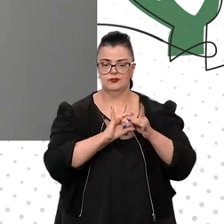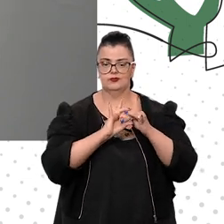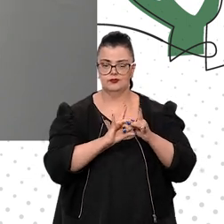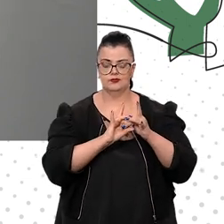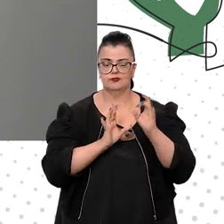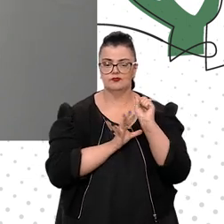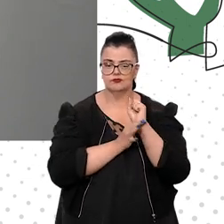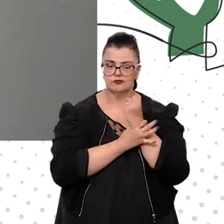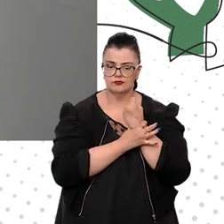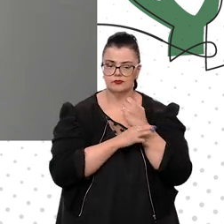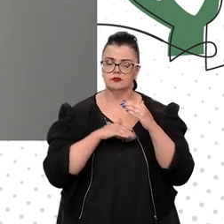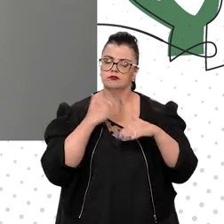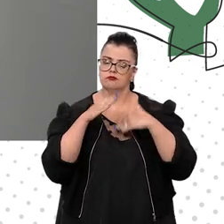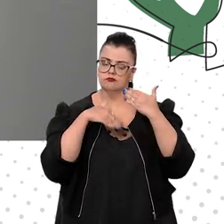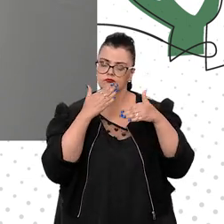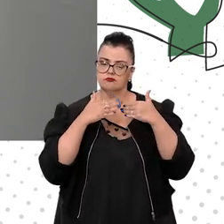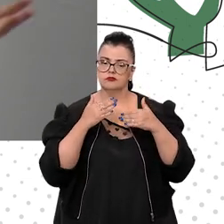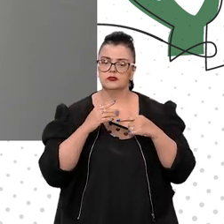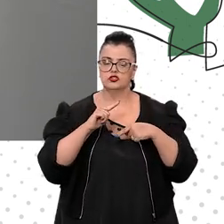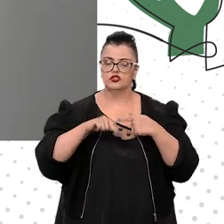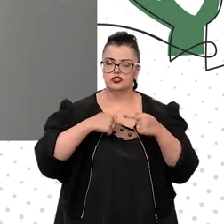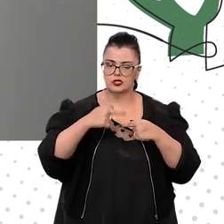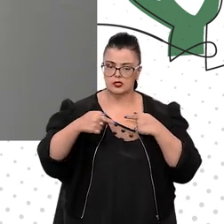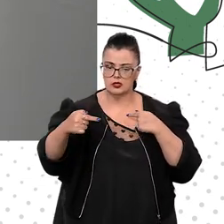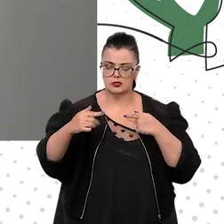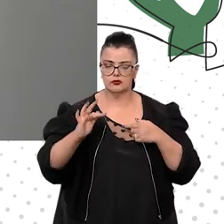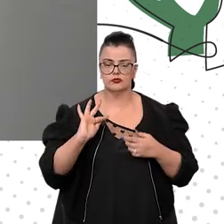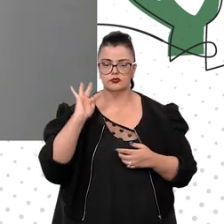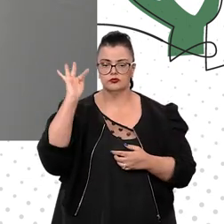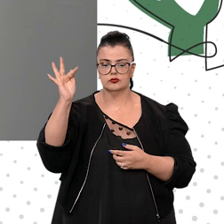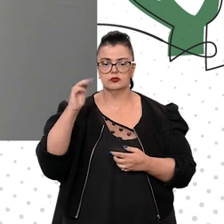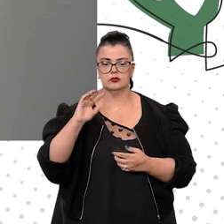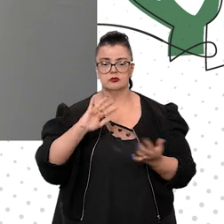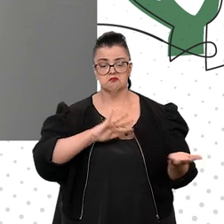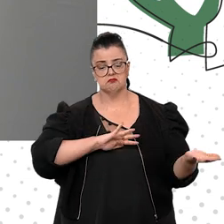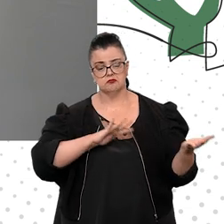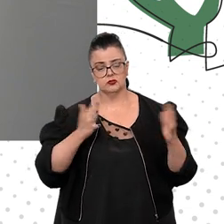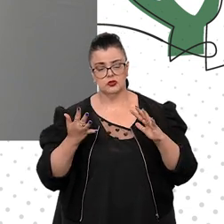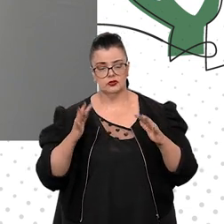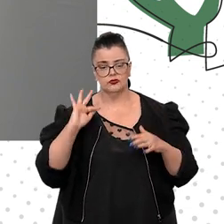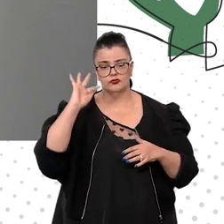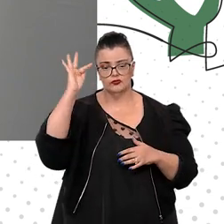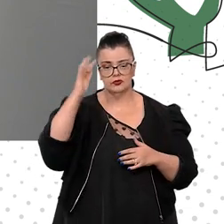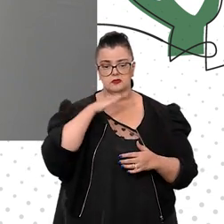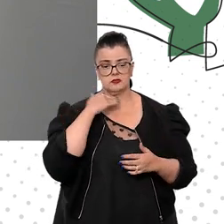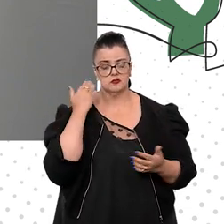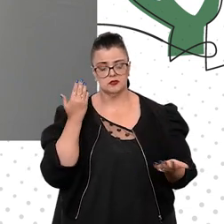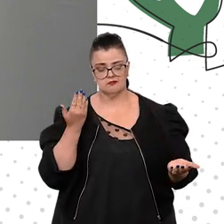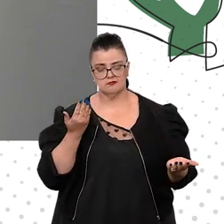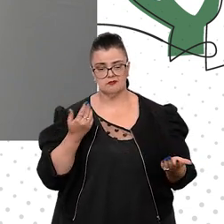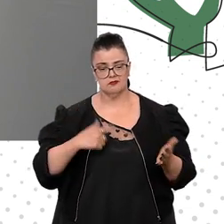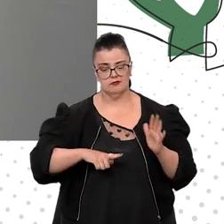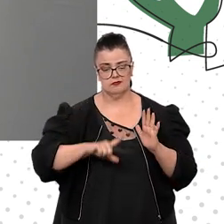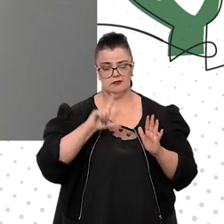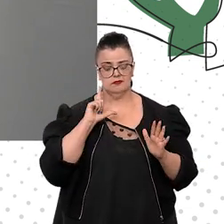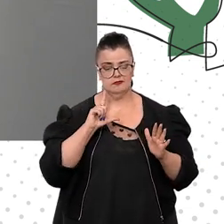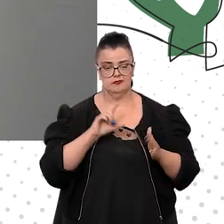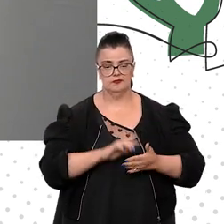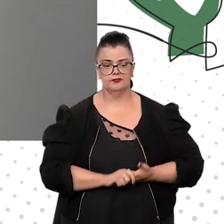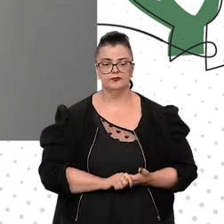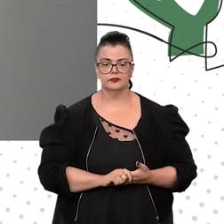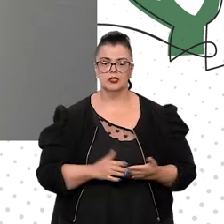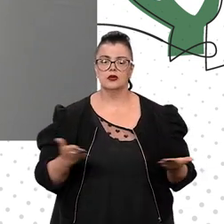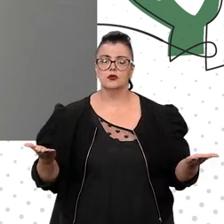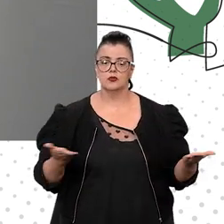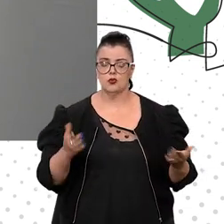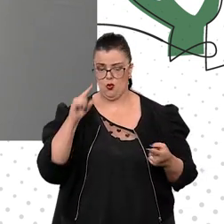continue existindo para as gerações seguintes, ou todos morreremos juntos antes da hora. nesse objetivo 8,